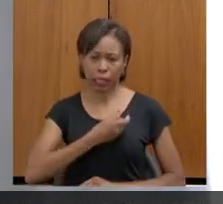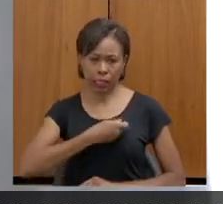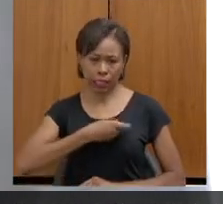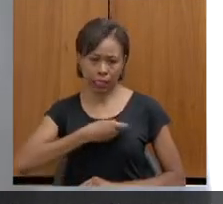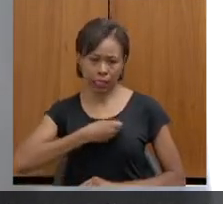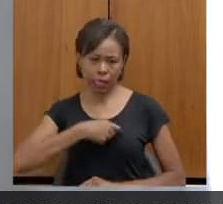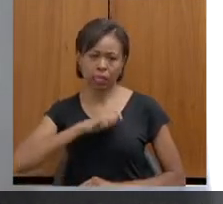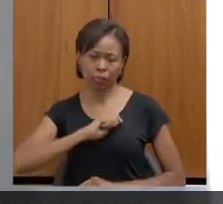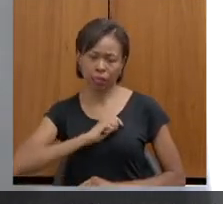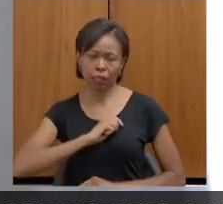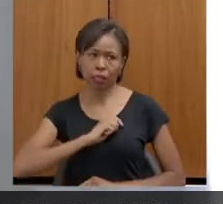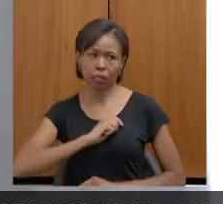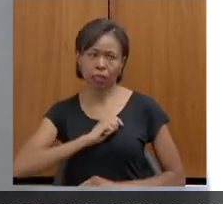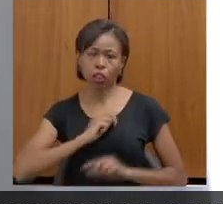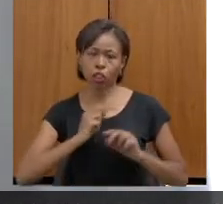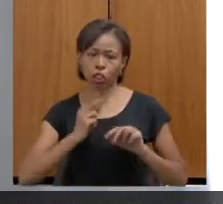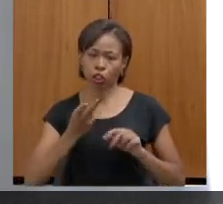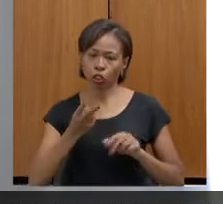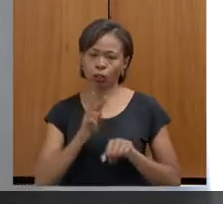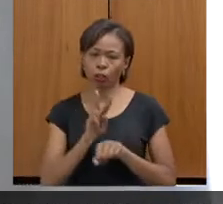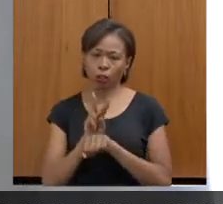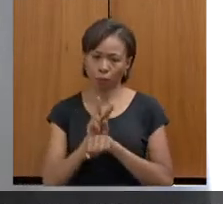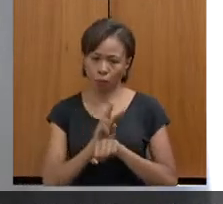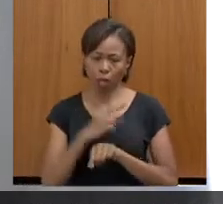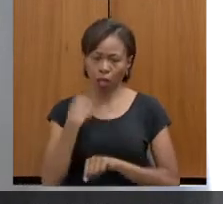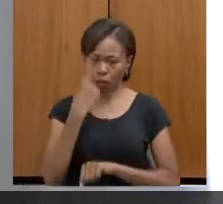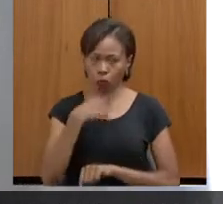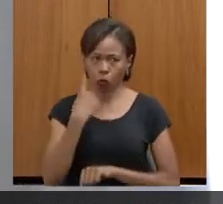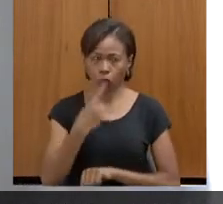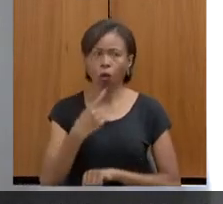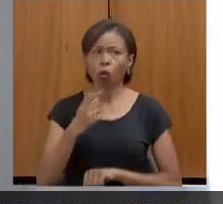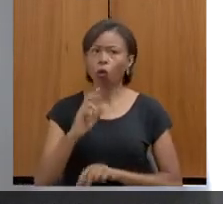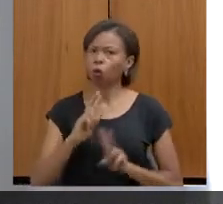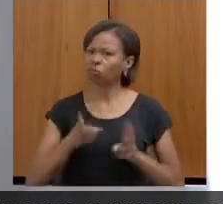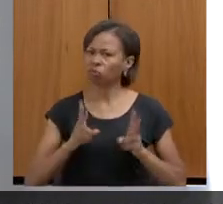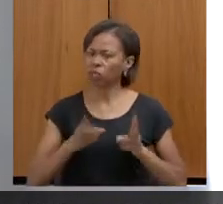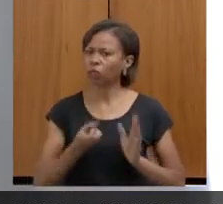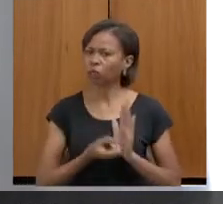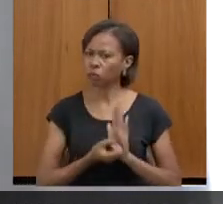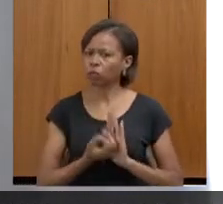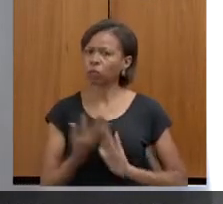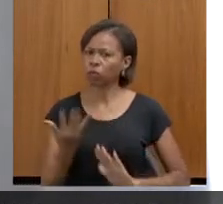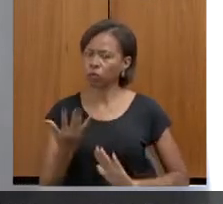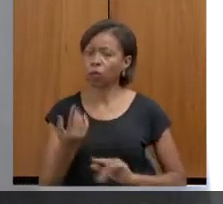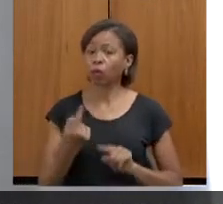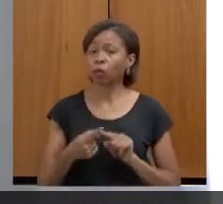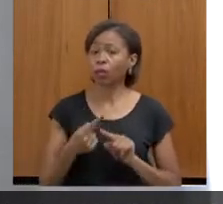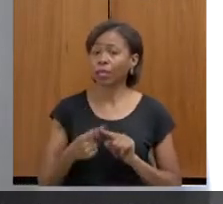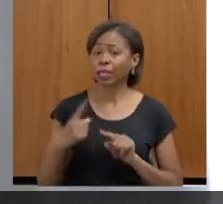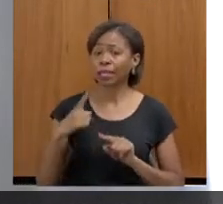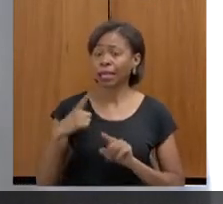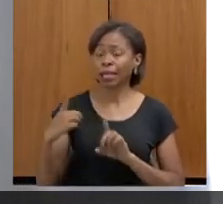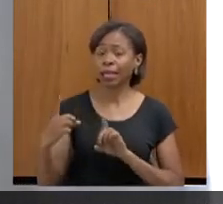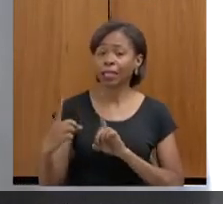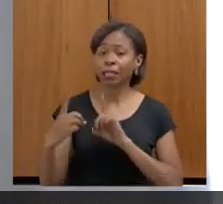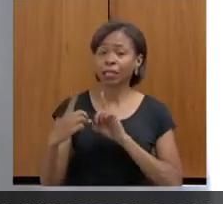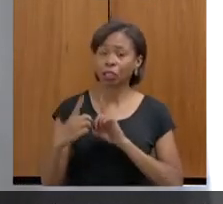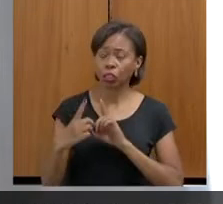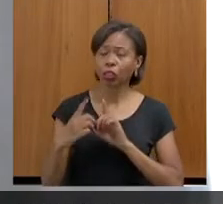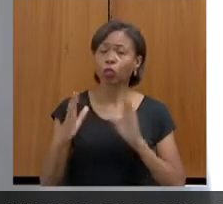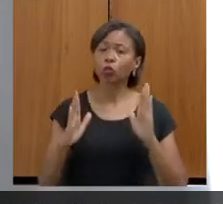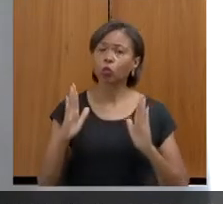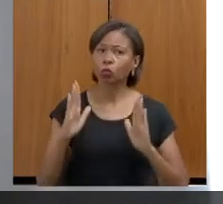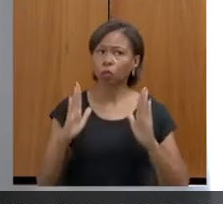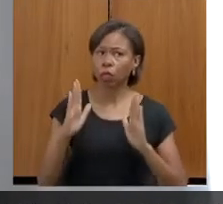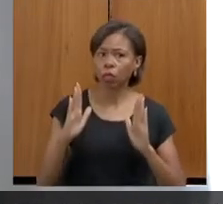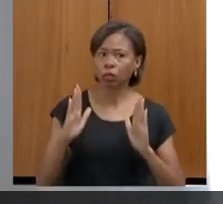são basicamente os mesmos números. Eu tenho a estatística geral, porque a gente também tem o atendimento nas delegacias do expediente, mas a gente